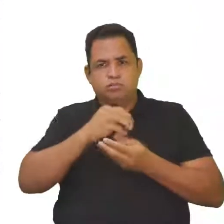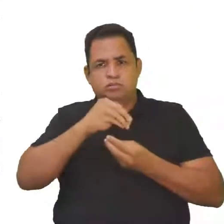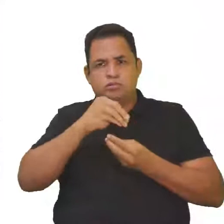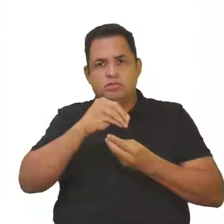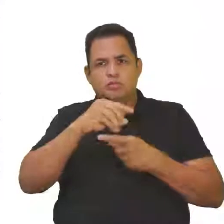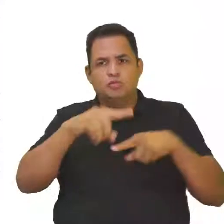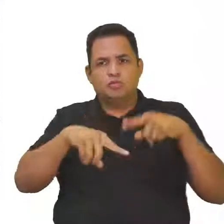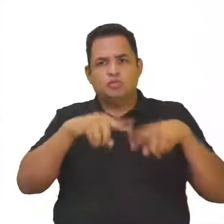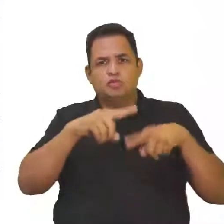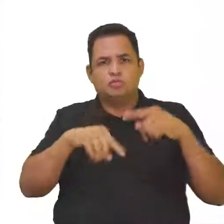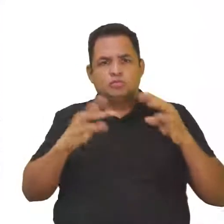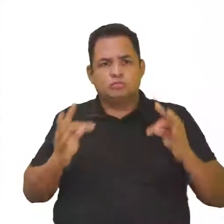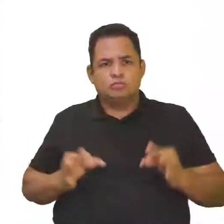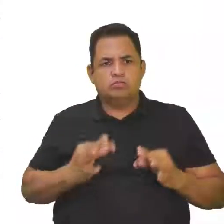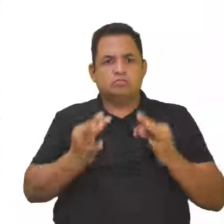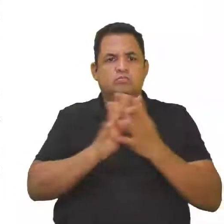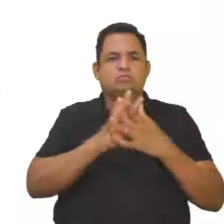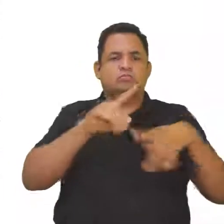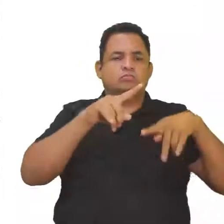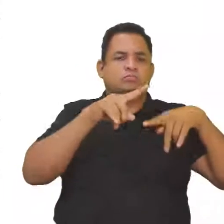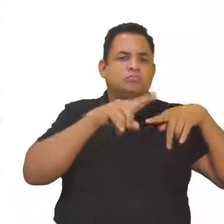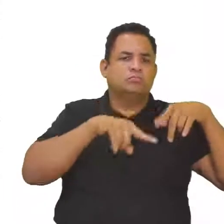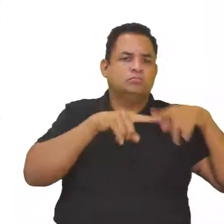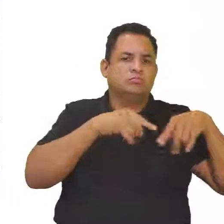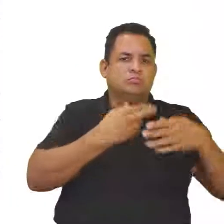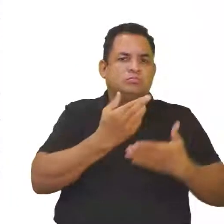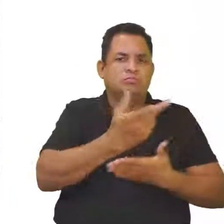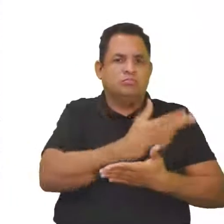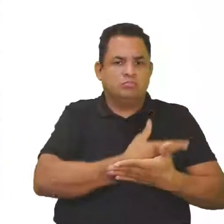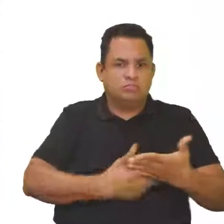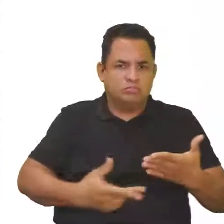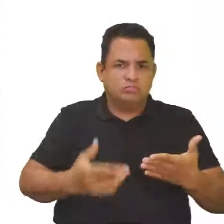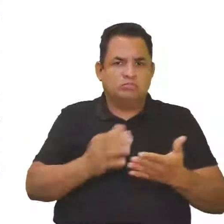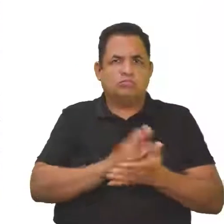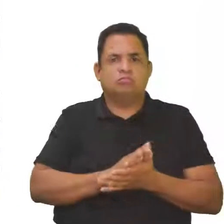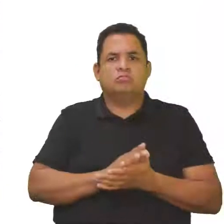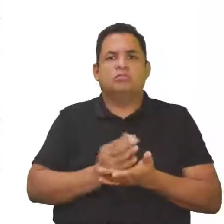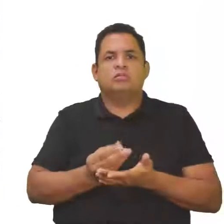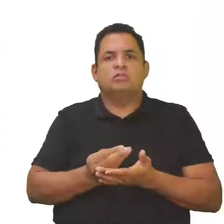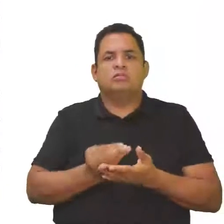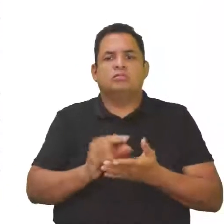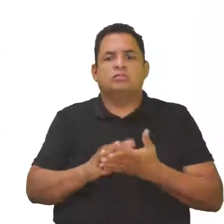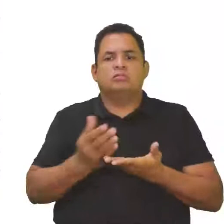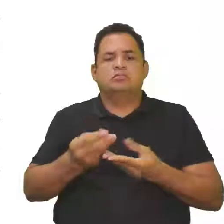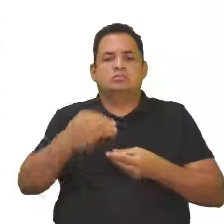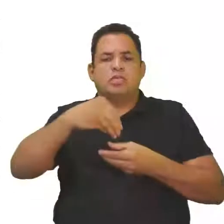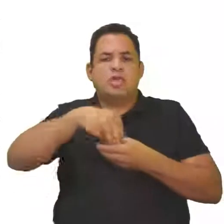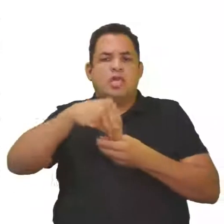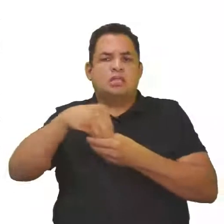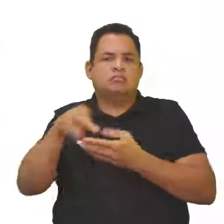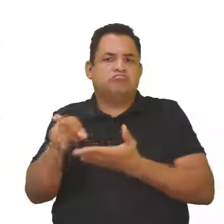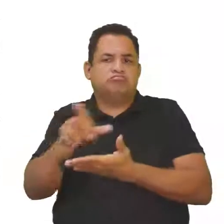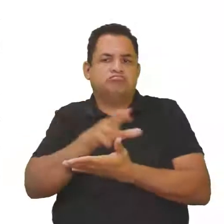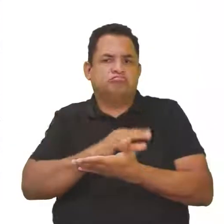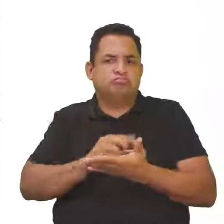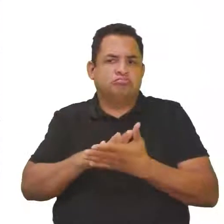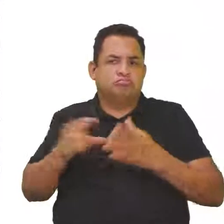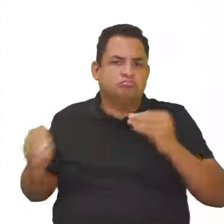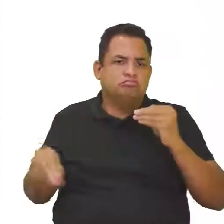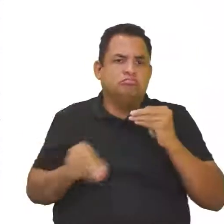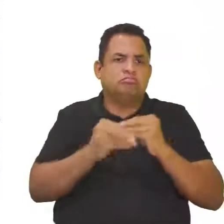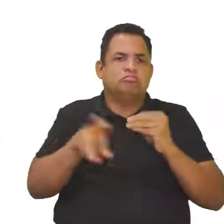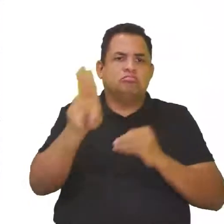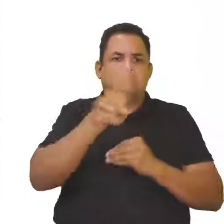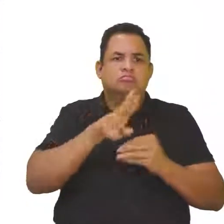produtos técnicos, as suas matérias-primas, os ingredientes inertes e